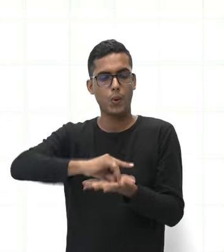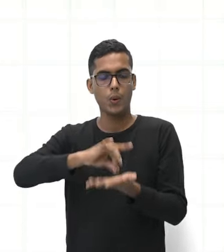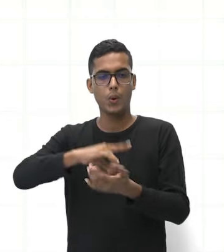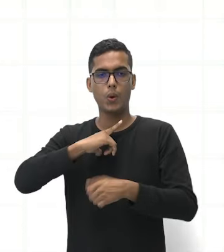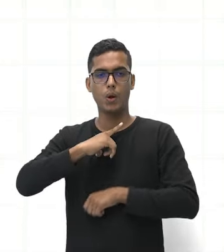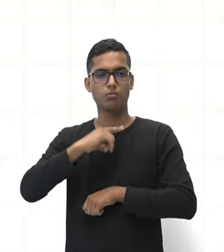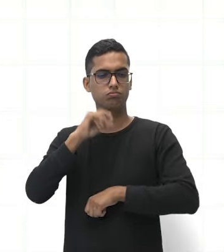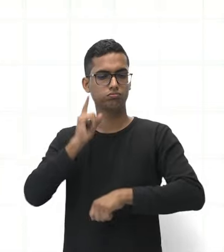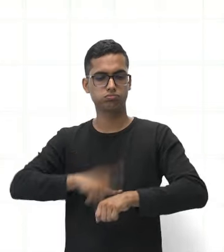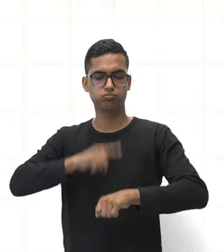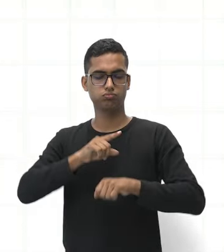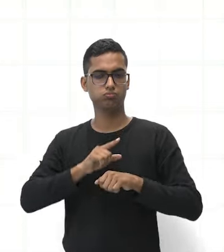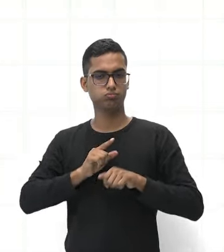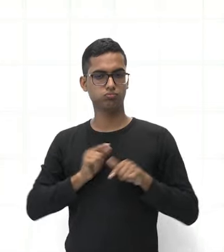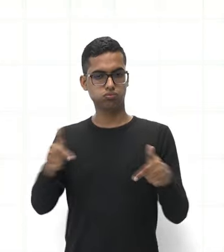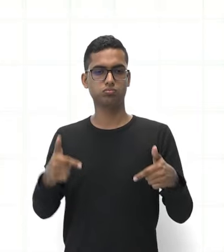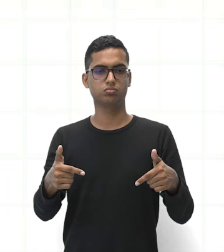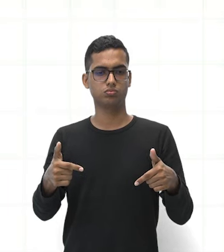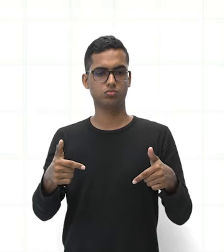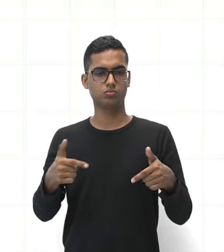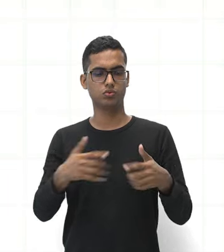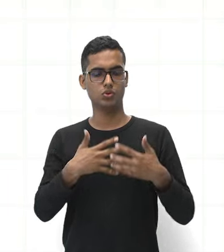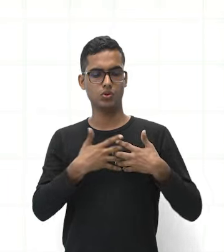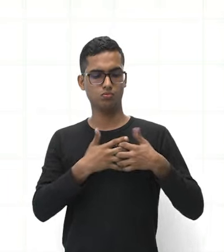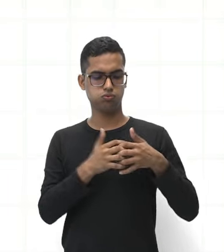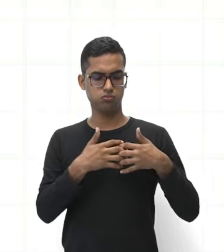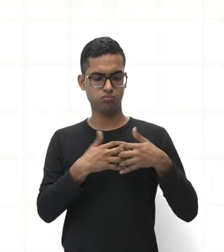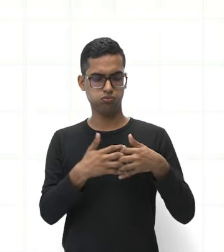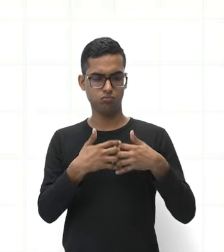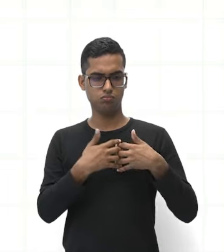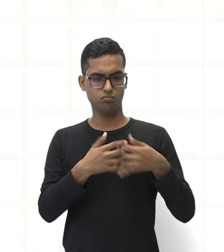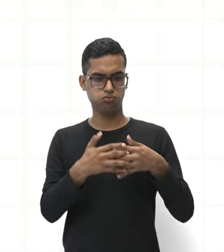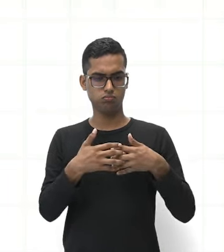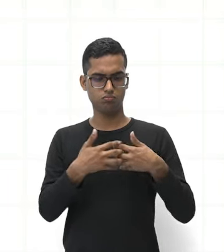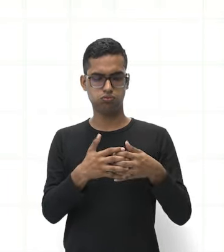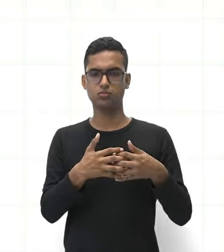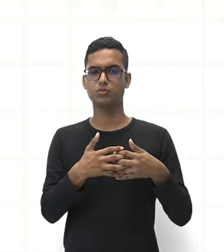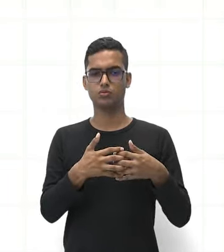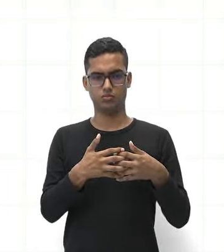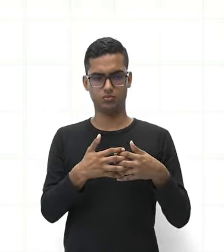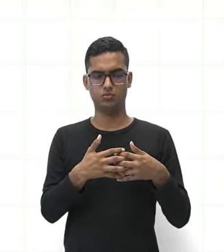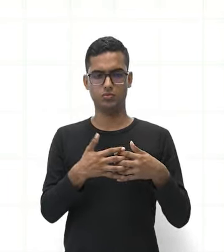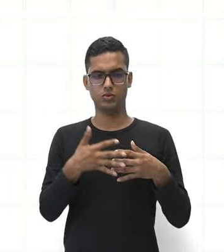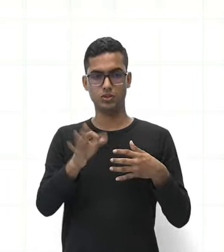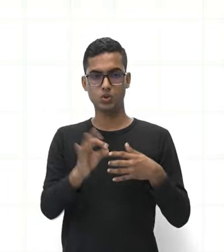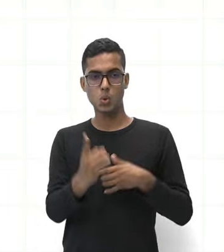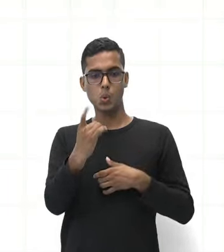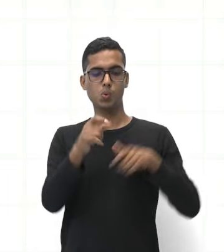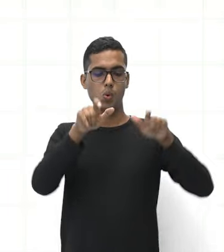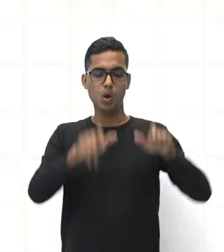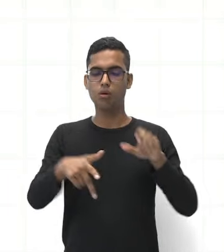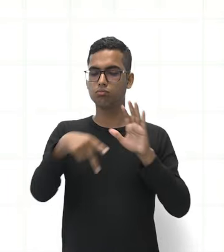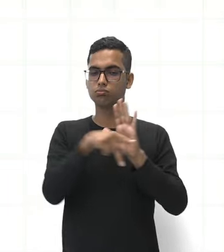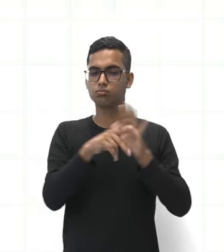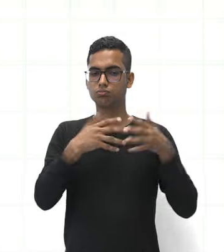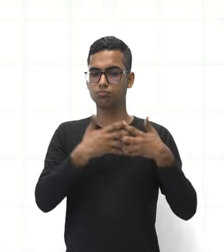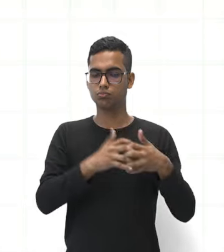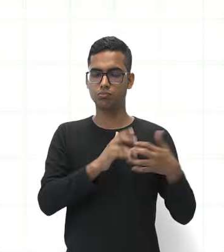do nosso coração. Então, ele não terá em outra parte do nosso corpo, somente aqui.